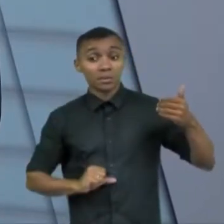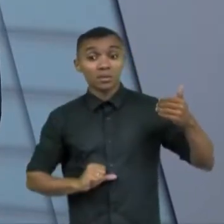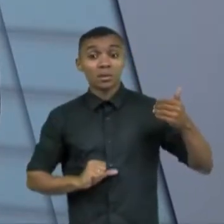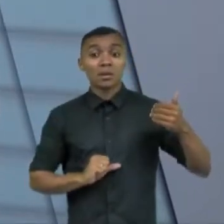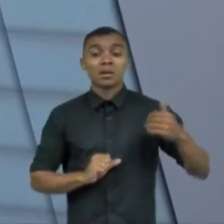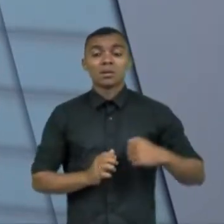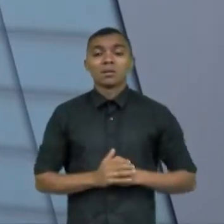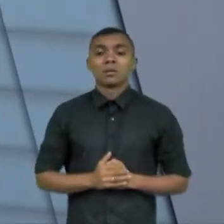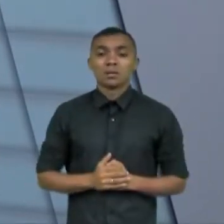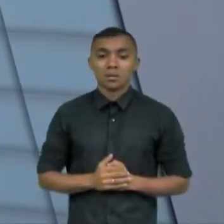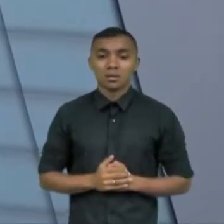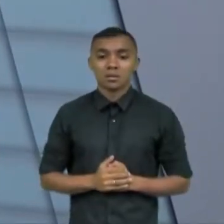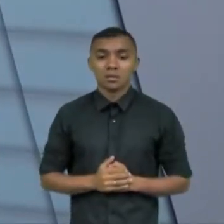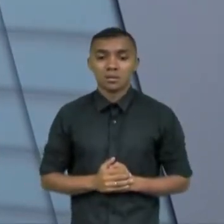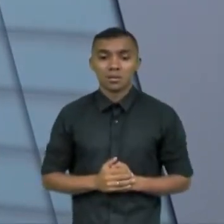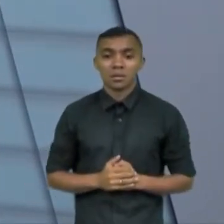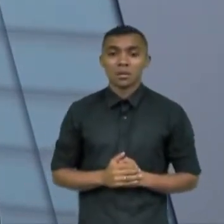Piana